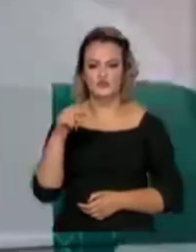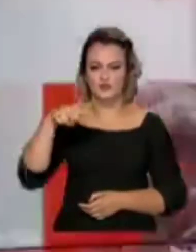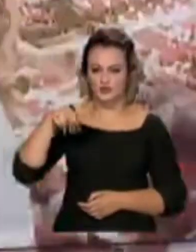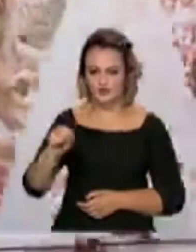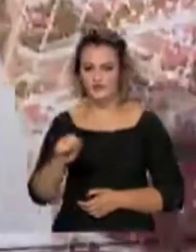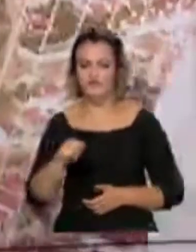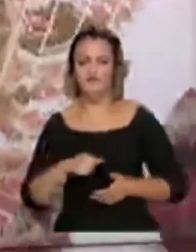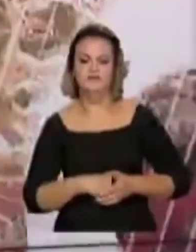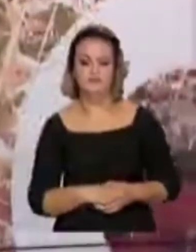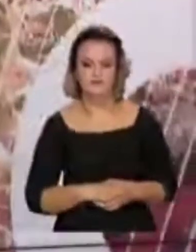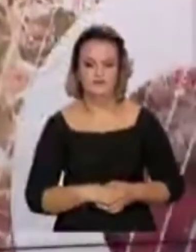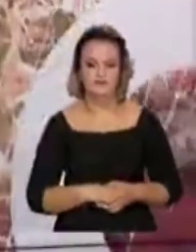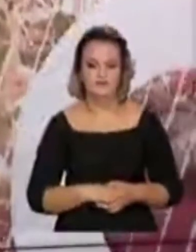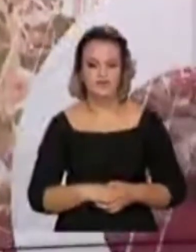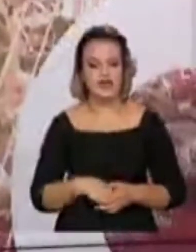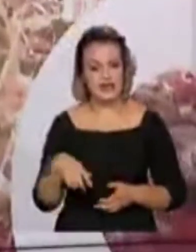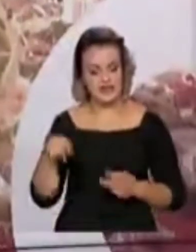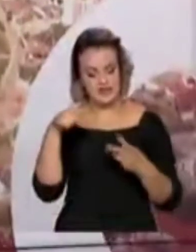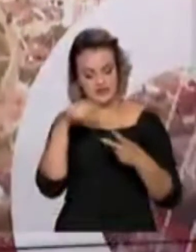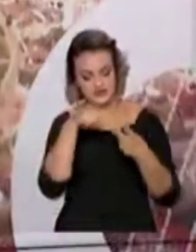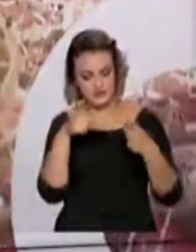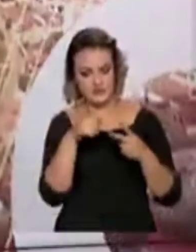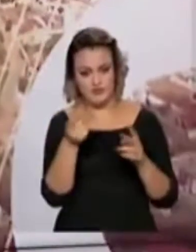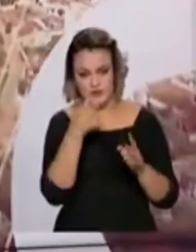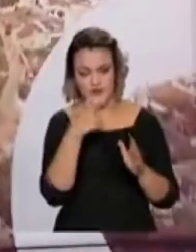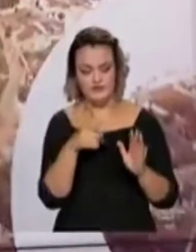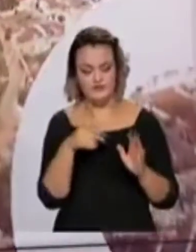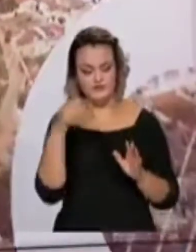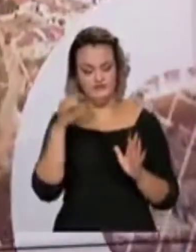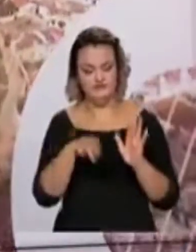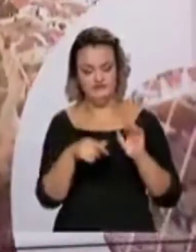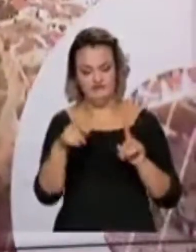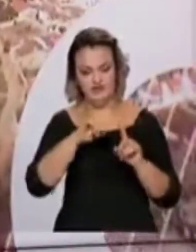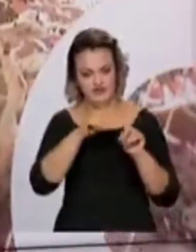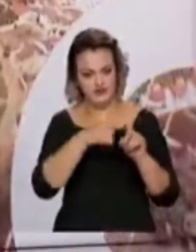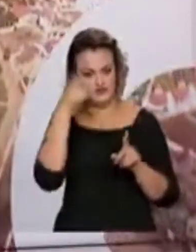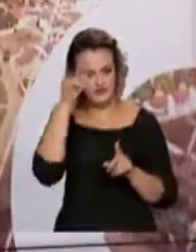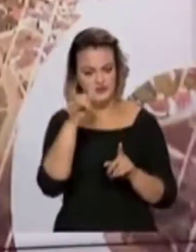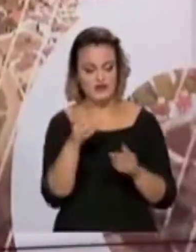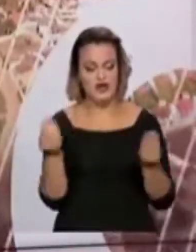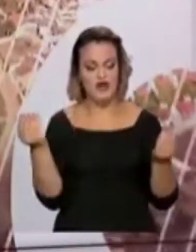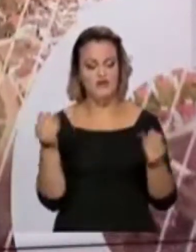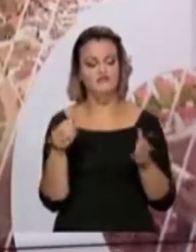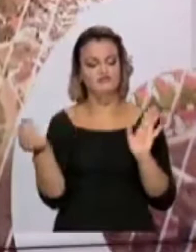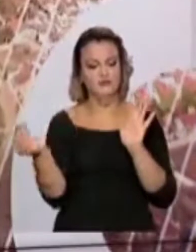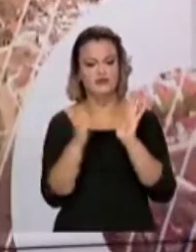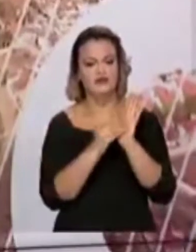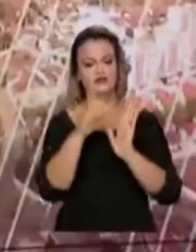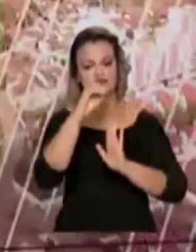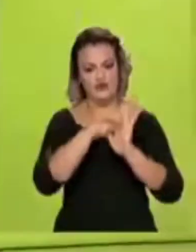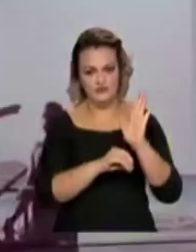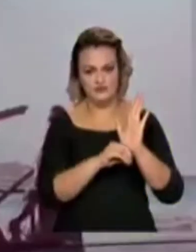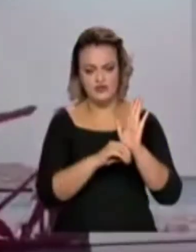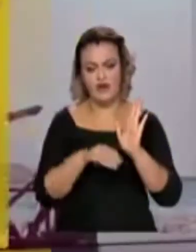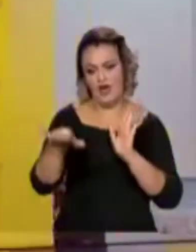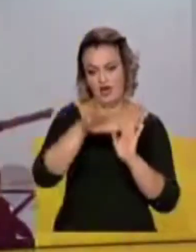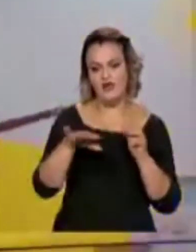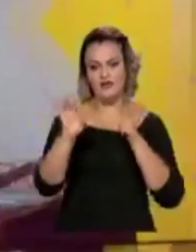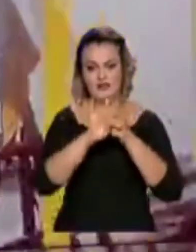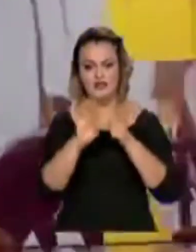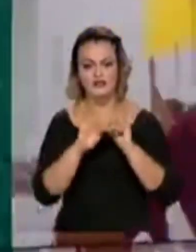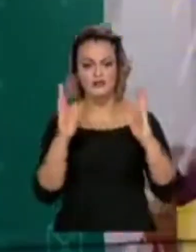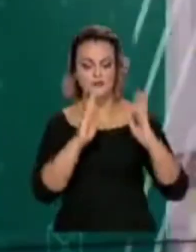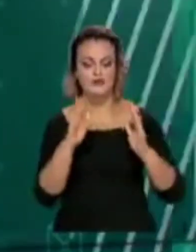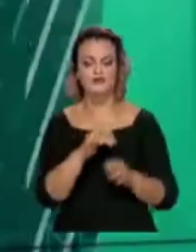o enantanto de estradiol. A portaria com a decisão foi publicada no Diário Oficial desta quinta-feira. As áreas técnicas terão